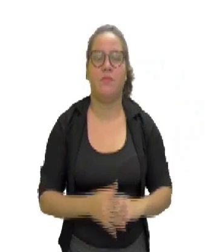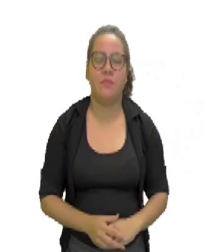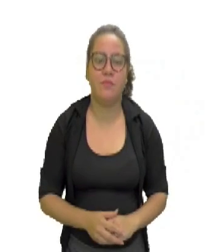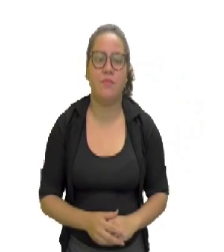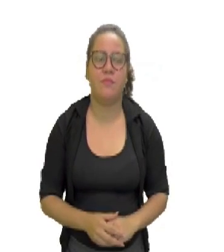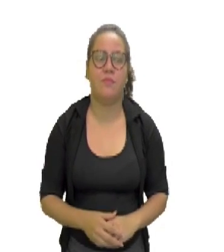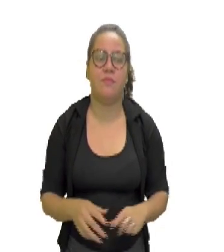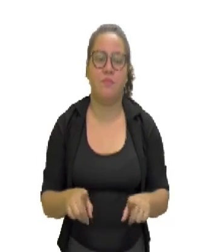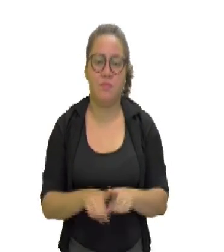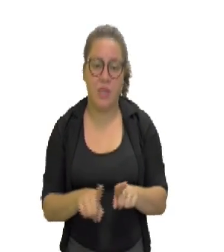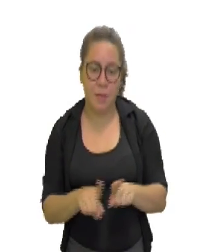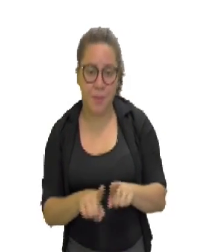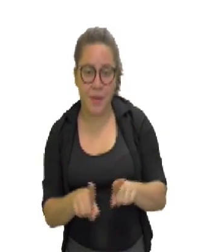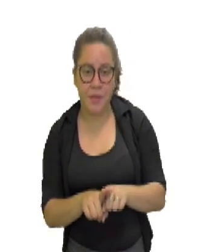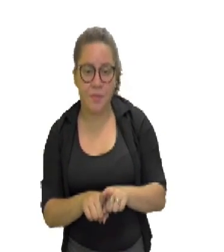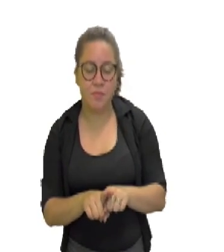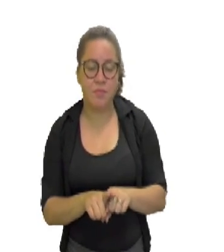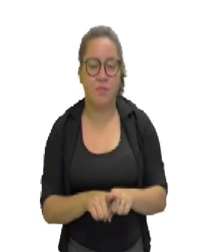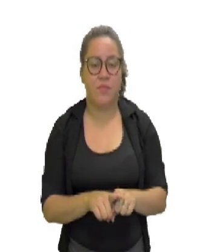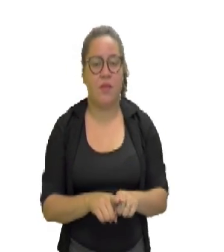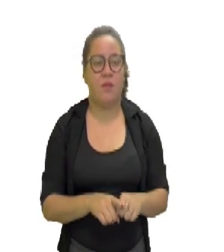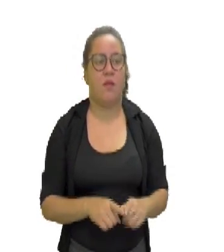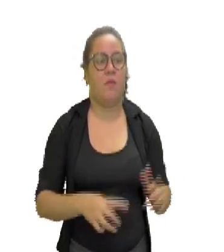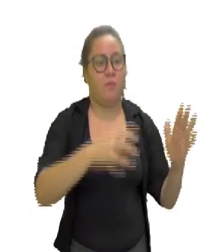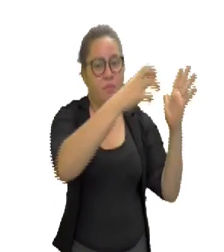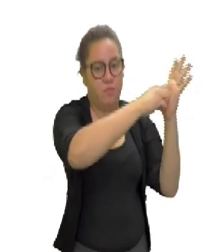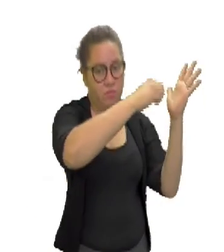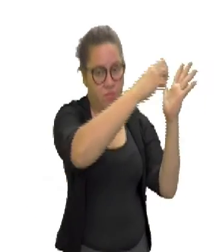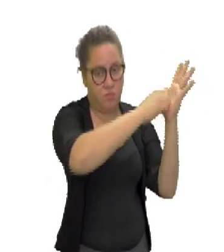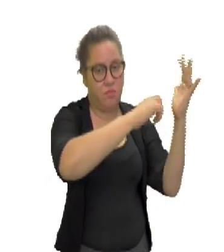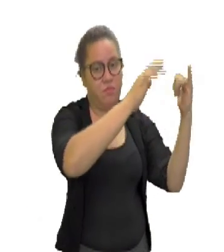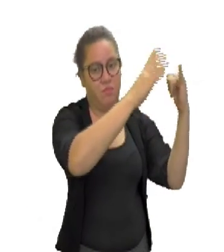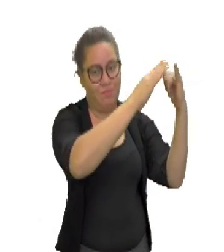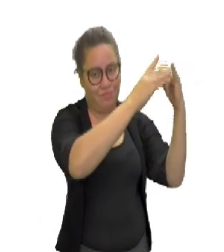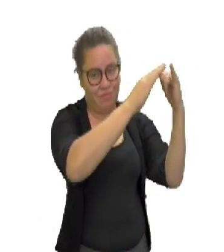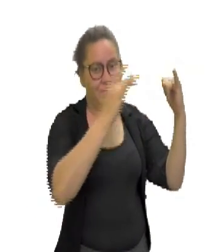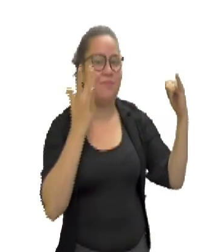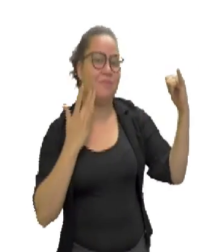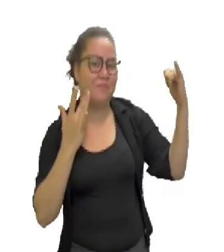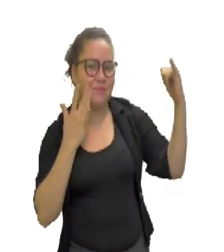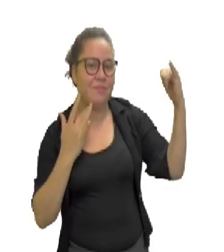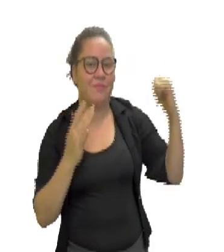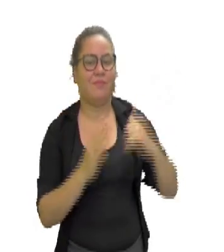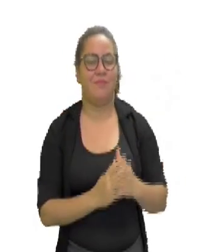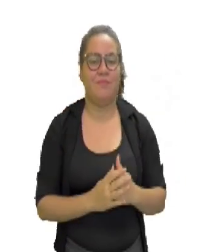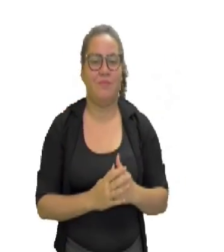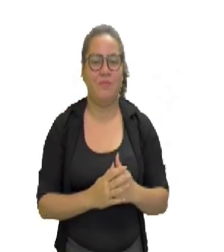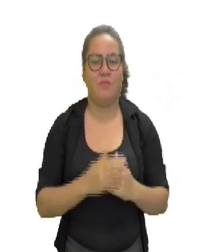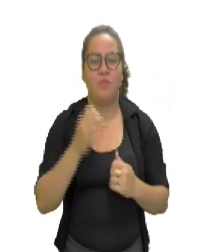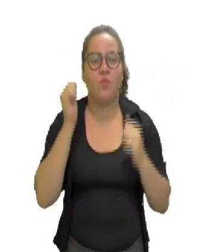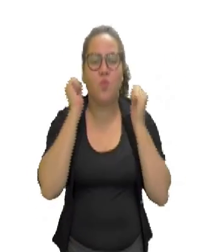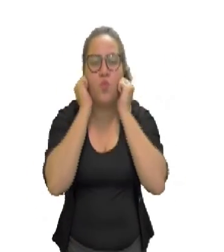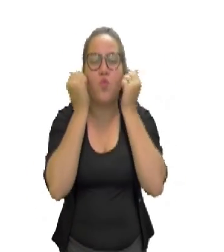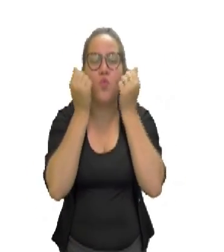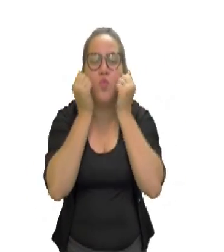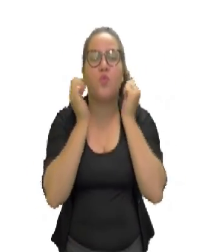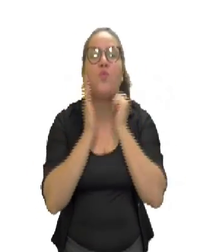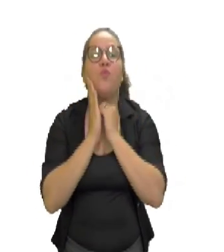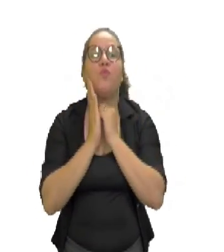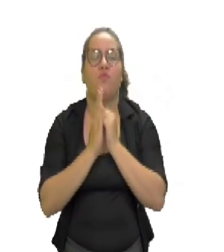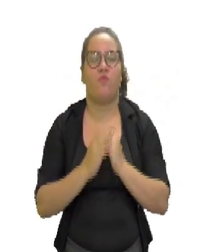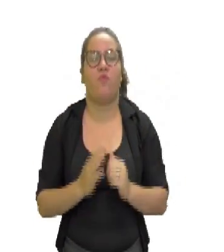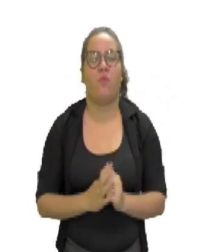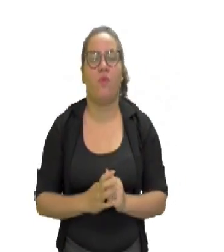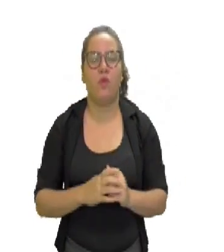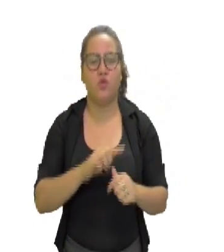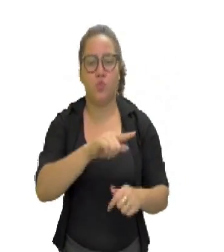tela. E, claro, se inscreva aí no nosso canal do YouTube, tá bom? Um grande beijo pra vocês. Fiquem